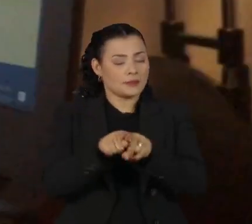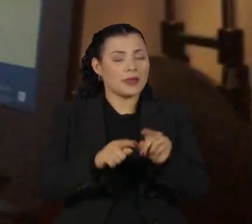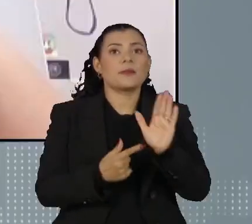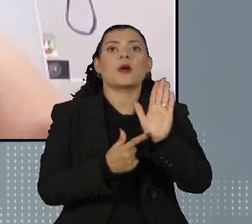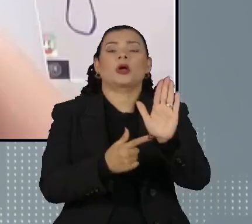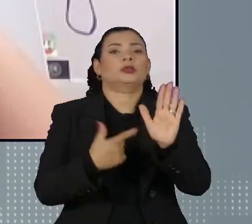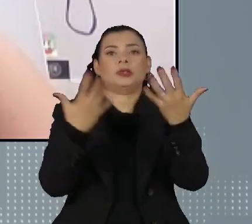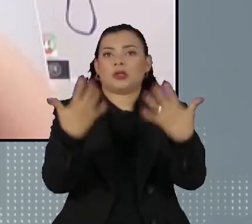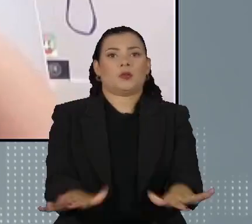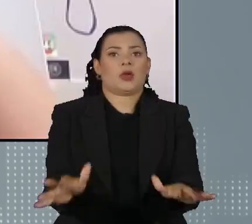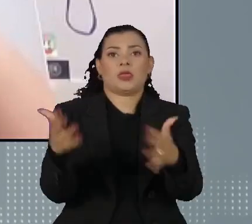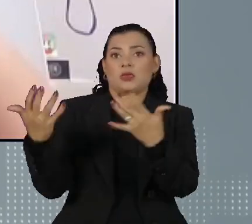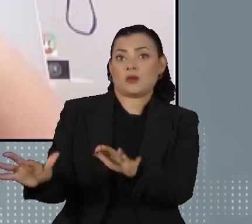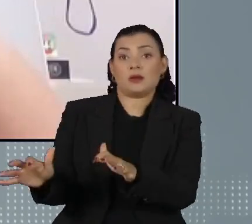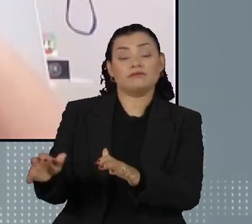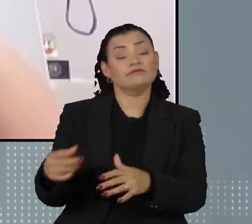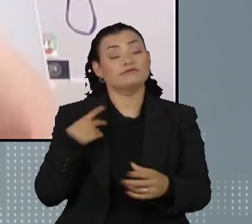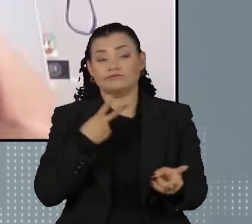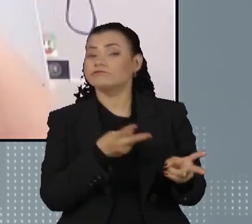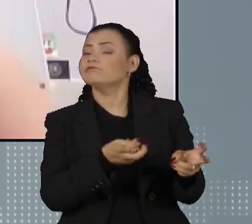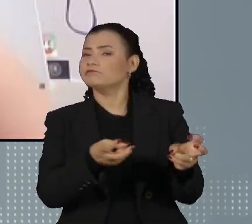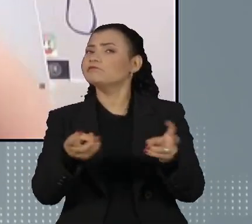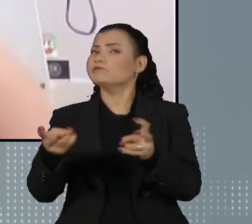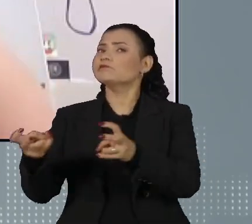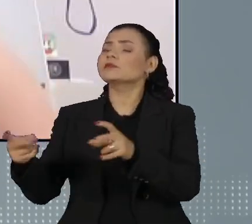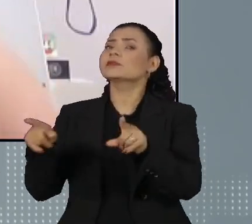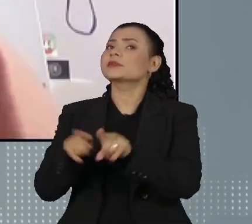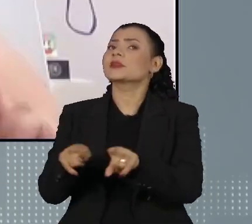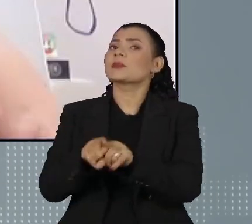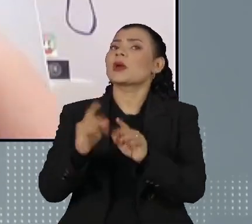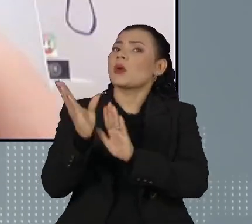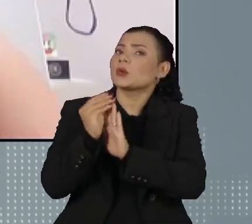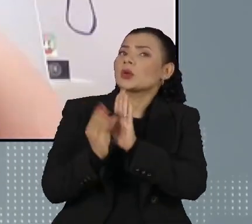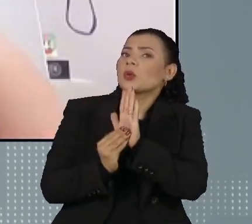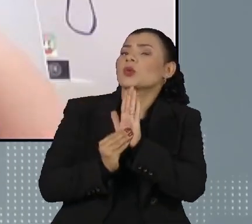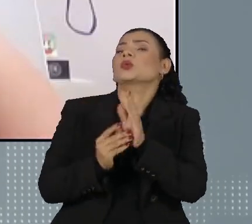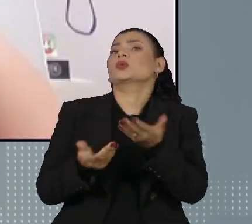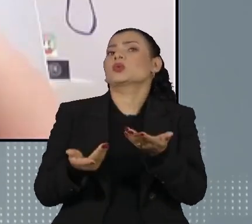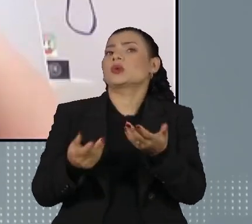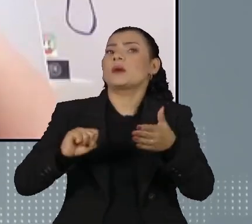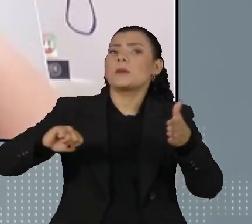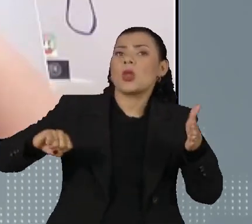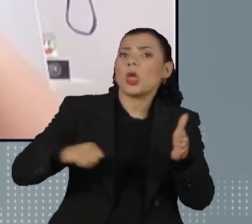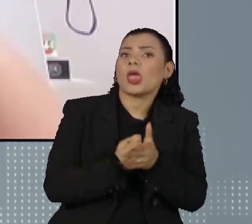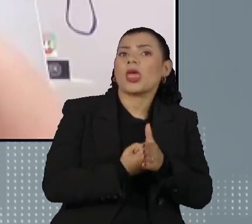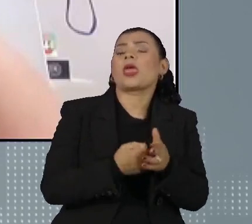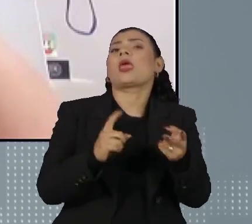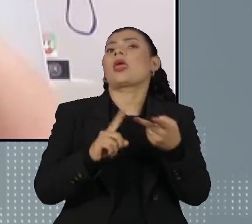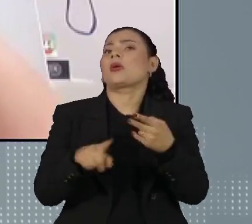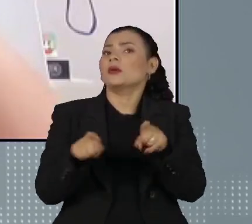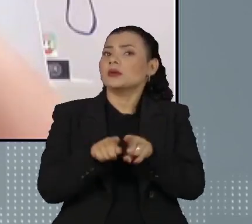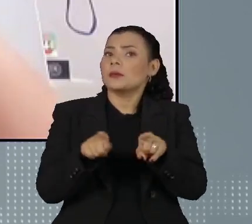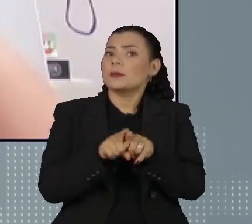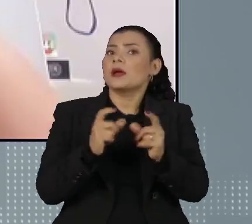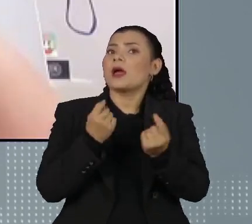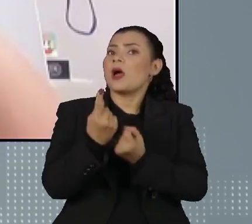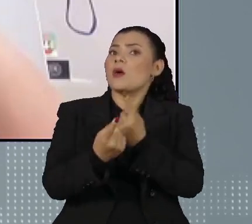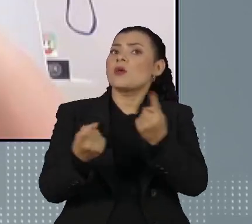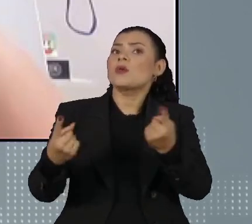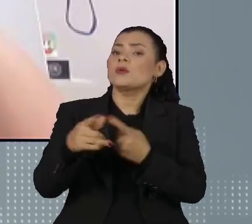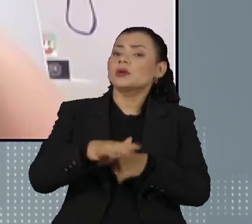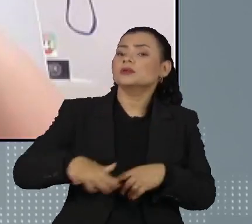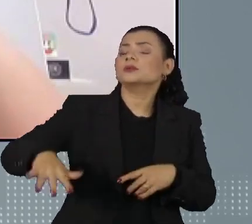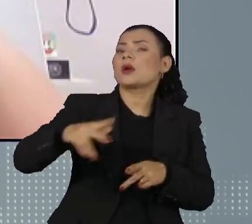resistência. A gente também tem visto nos últimos dias o impulsionamento de conteúdos, o bloqueio de contas, a remoção de algumas contas da sociedade